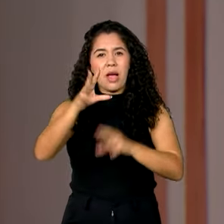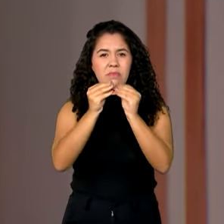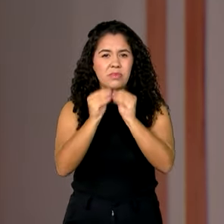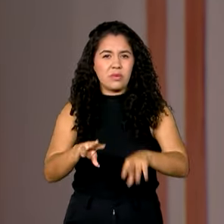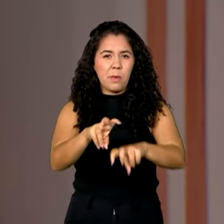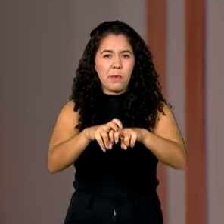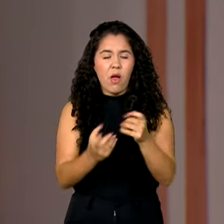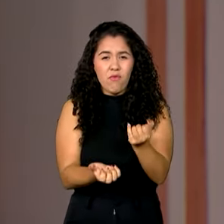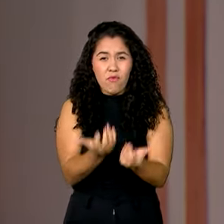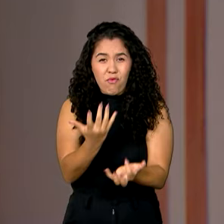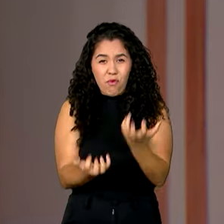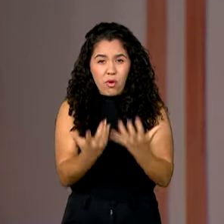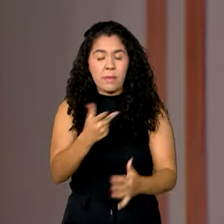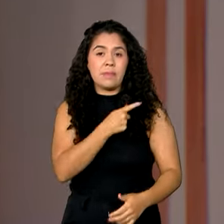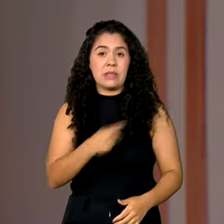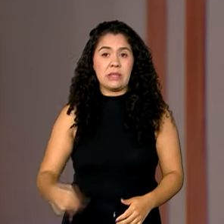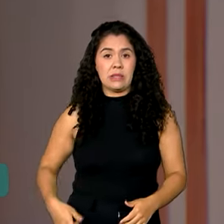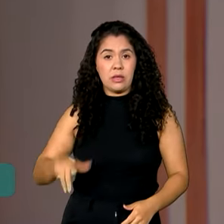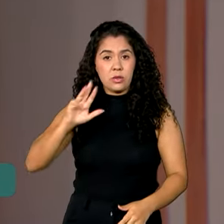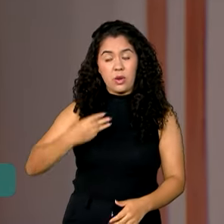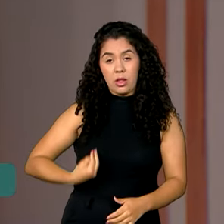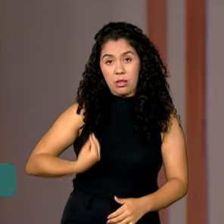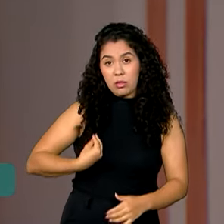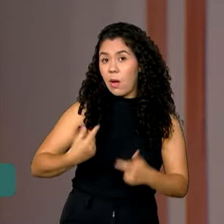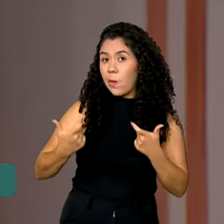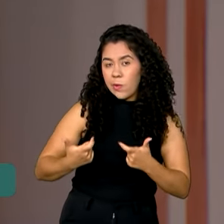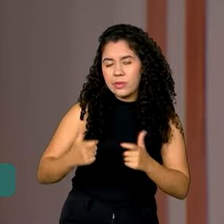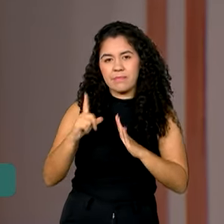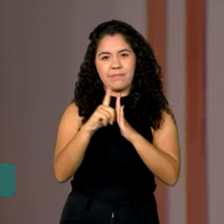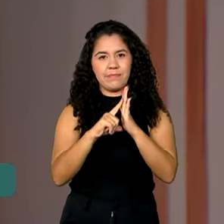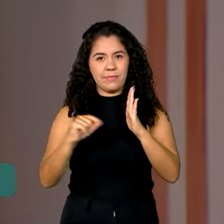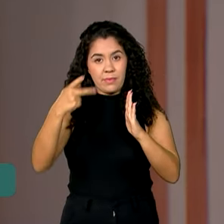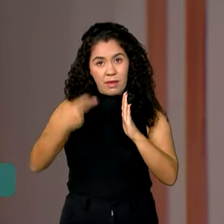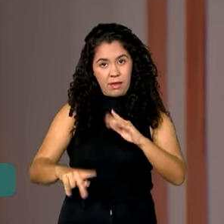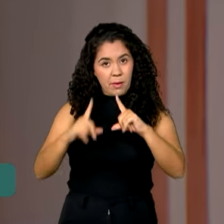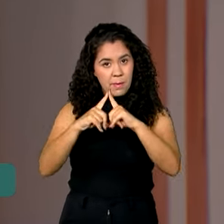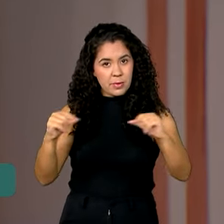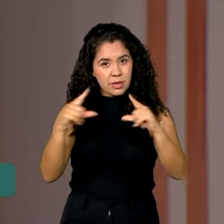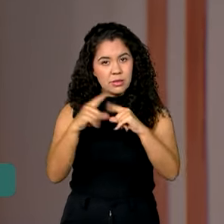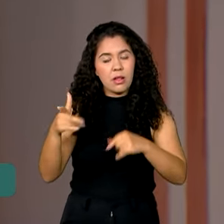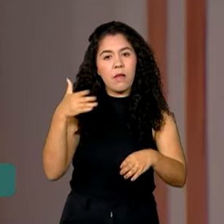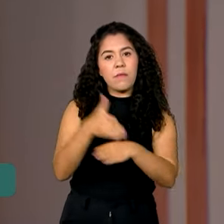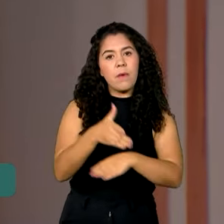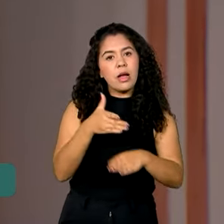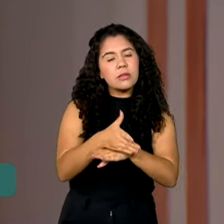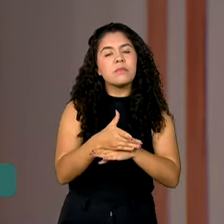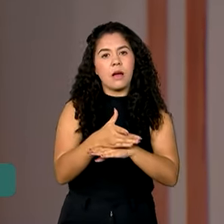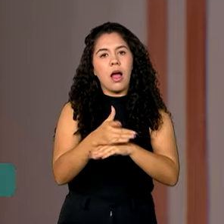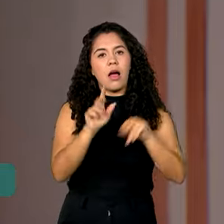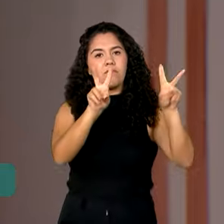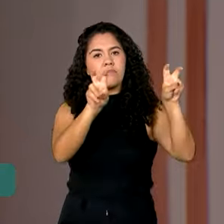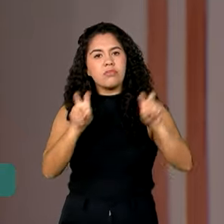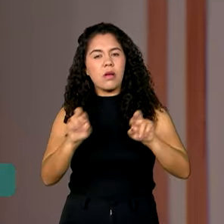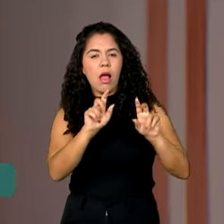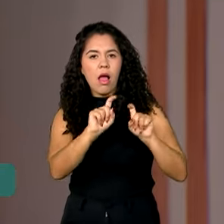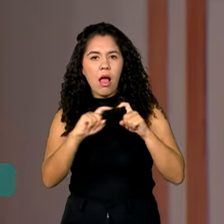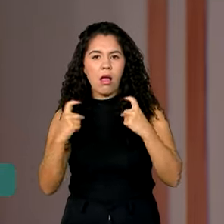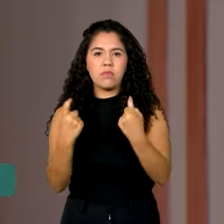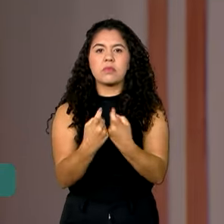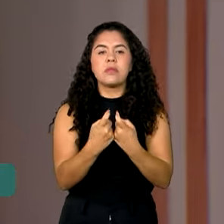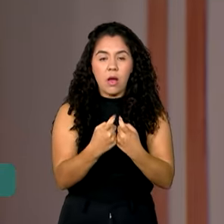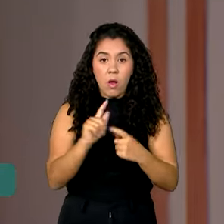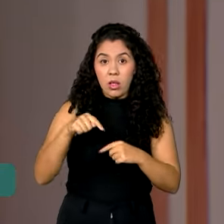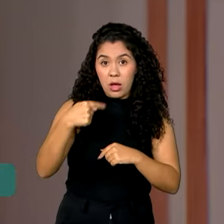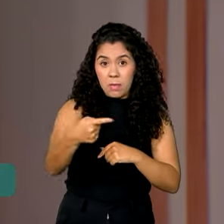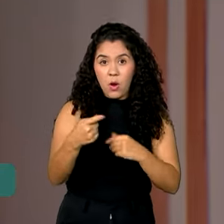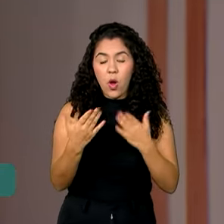pelo fogo. O presidente Lula está no Palácio do Planalto, onde deve participar de reuniões sobre esse tema. E daqui a pouco a gente